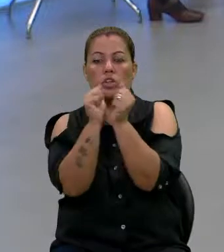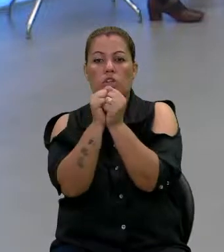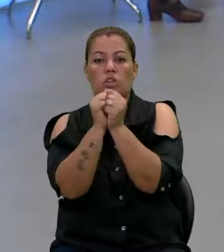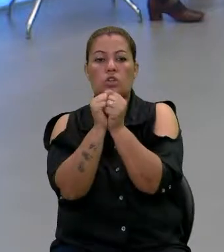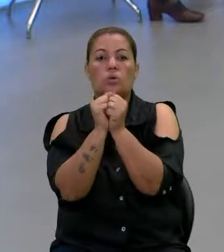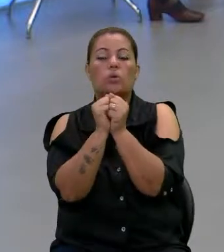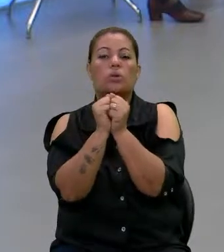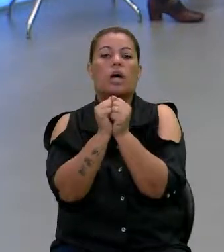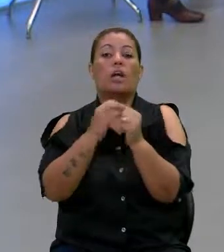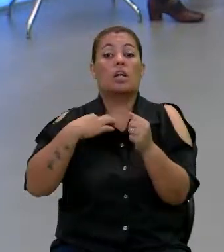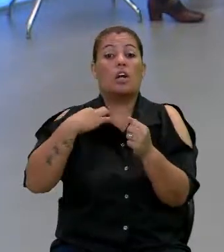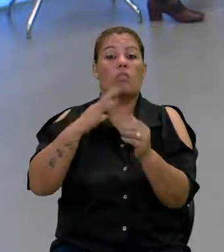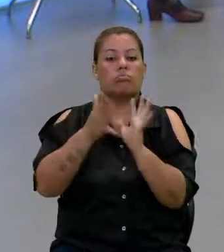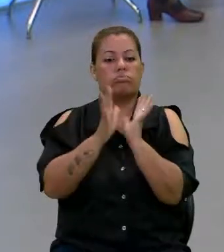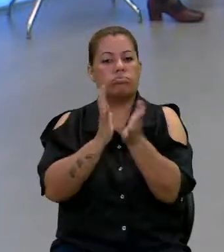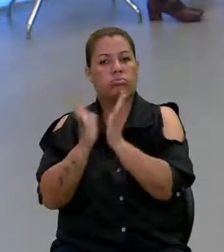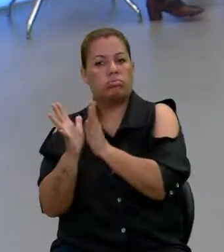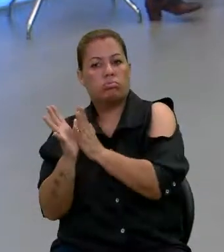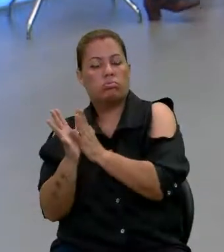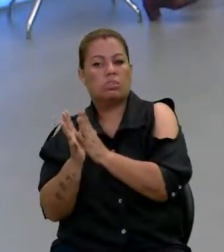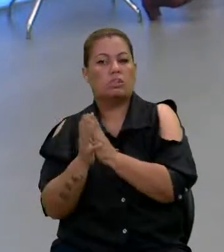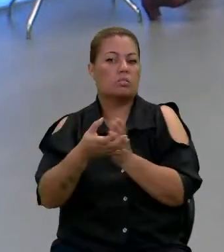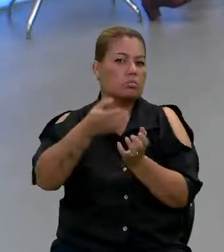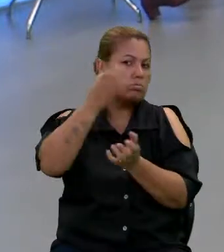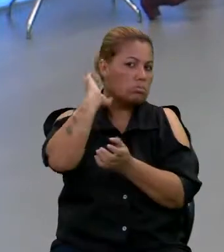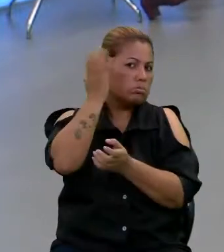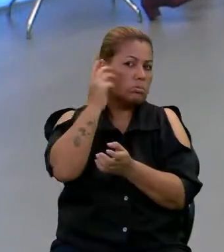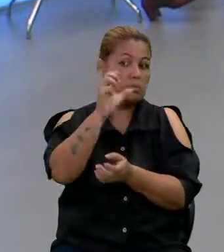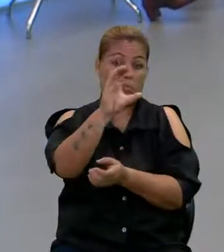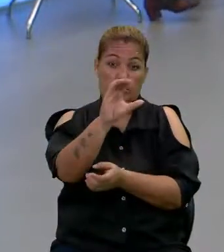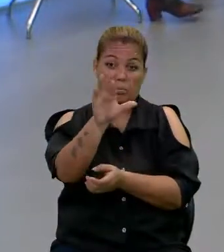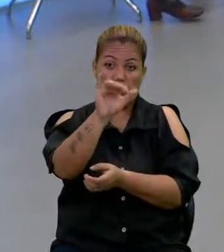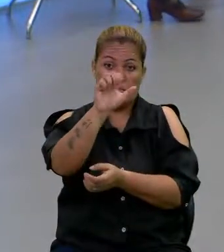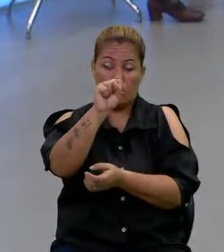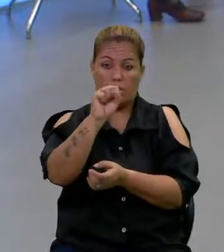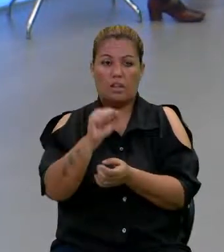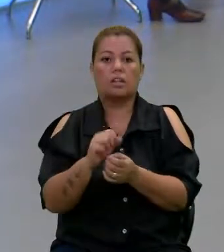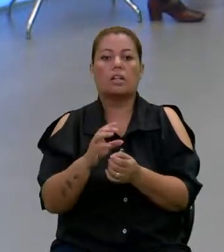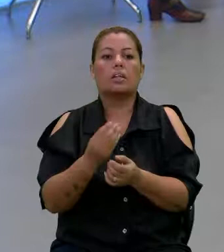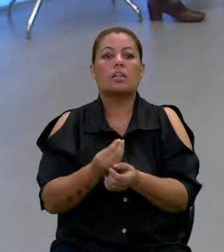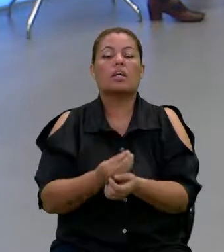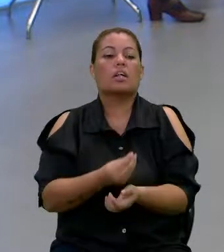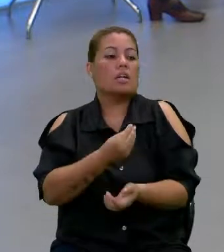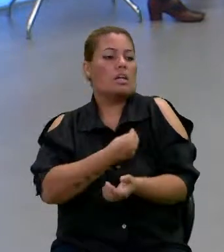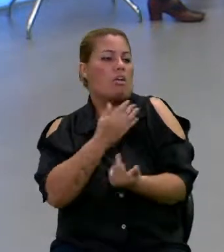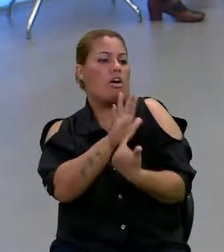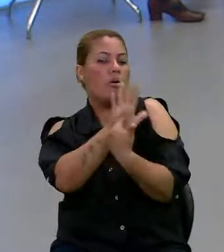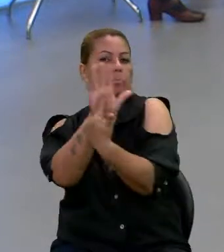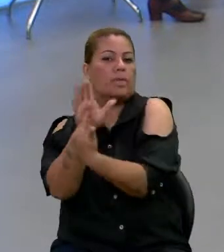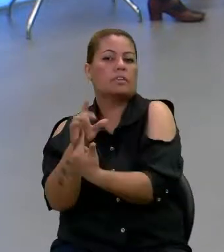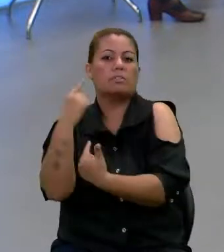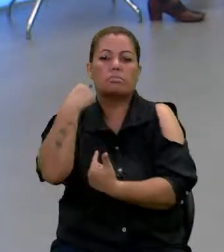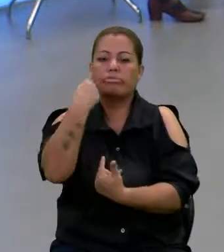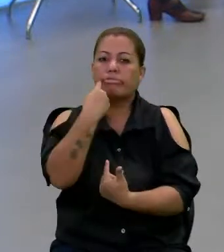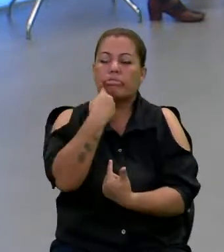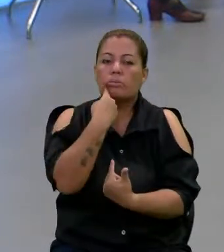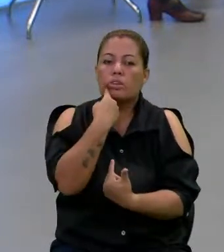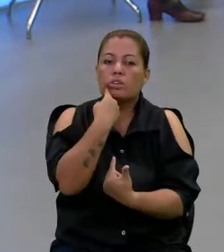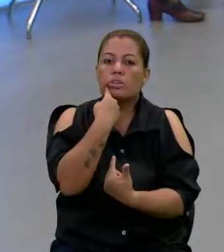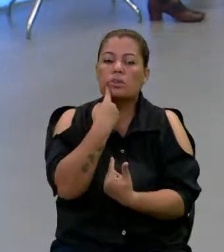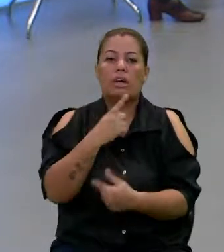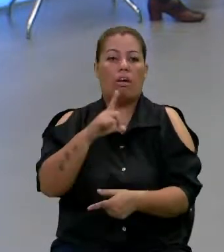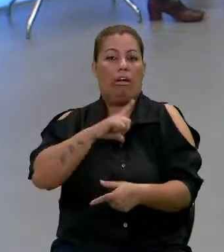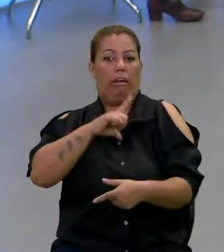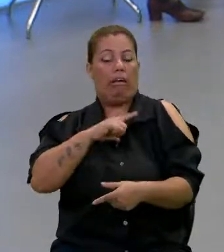a gente a nossa voluntária de Libras, Cristiane de Souza, que está aqui representando a comunidade de surdos, ela que